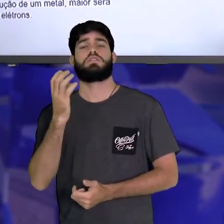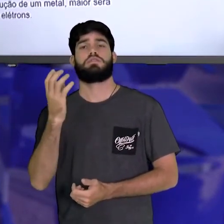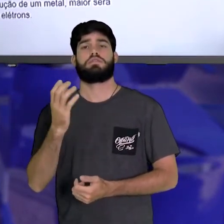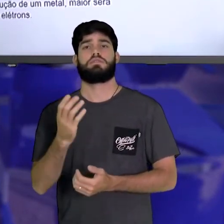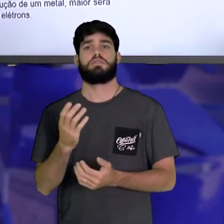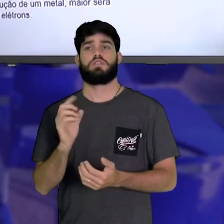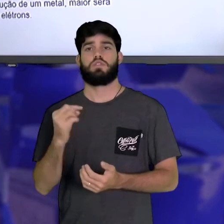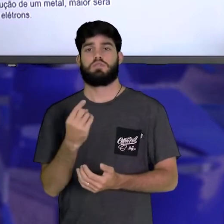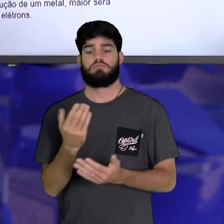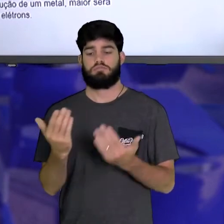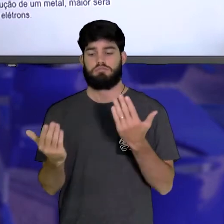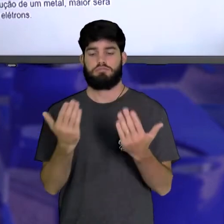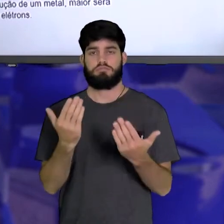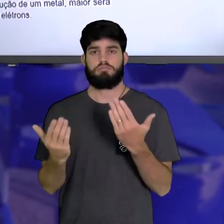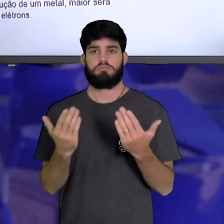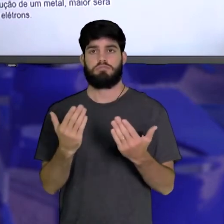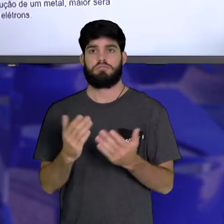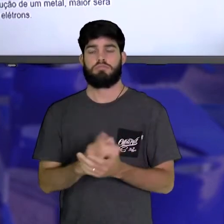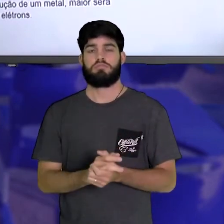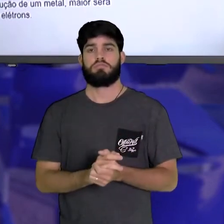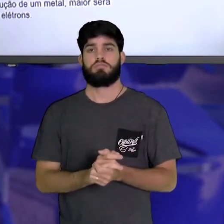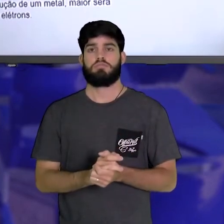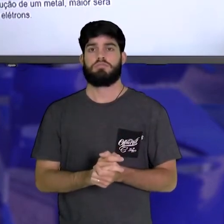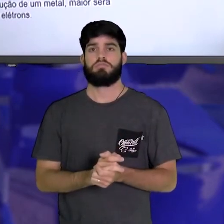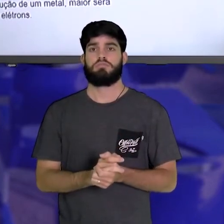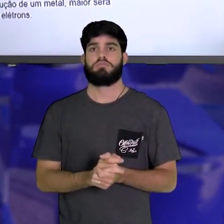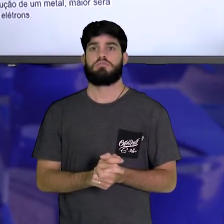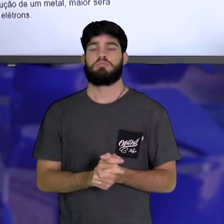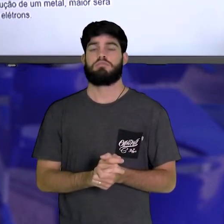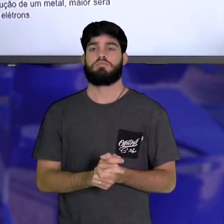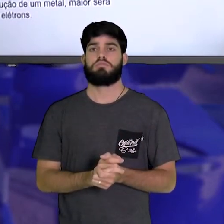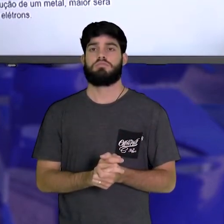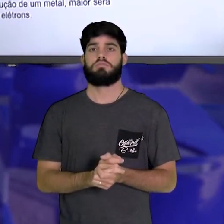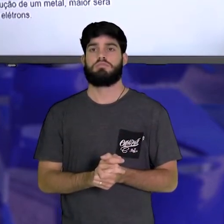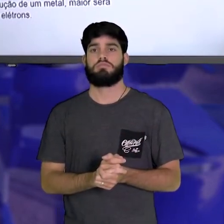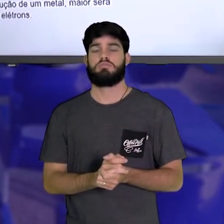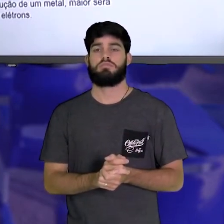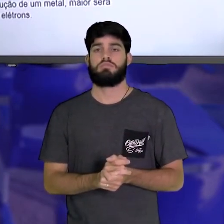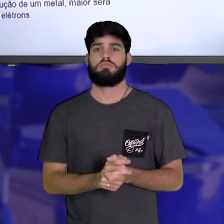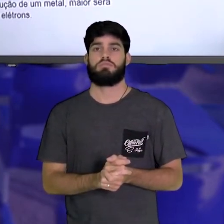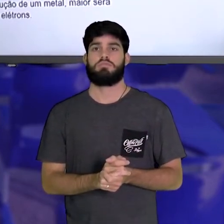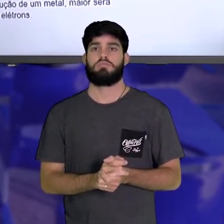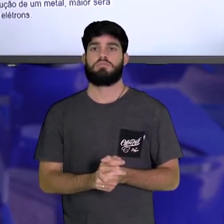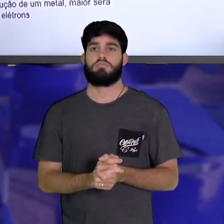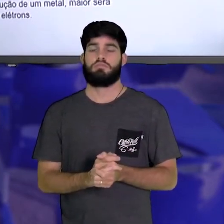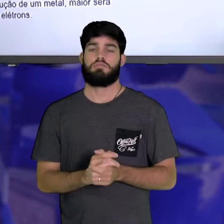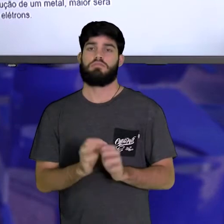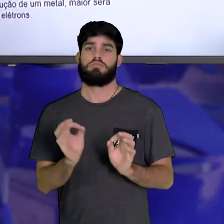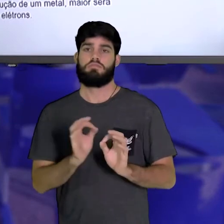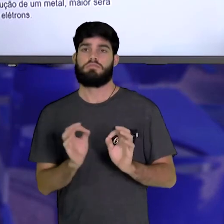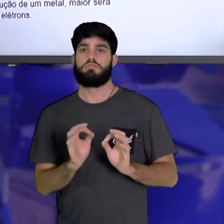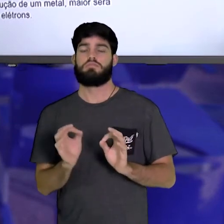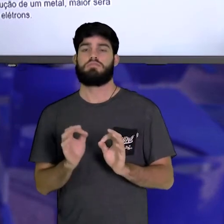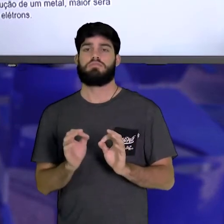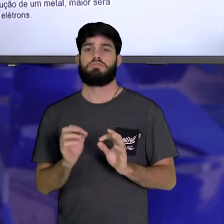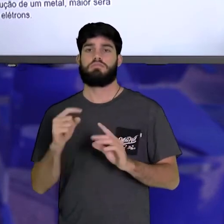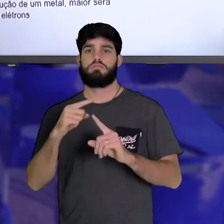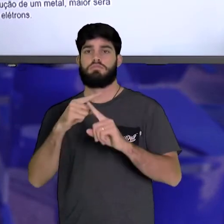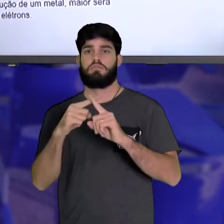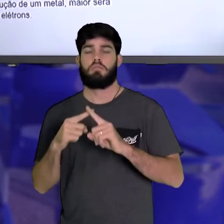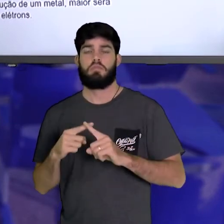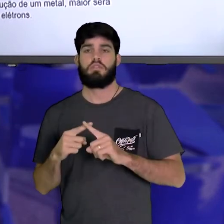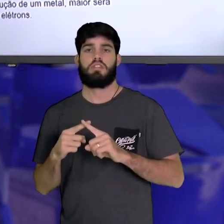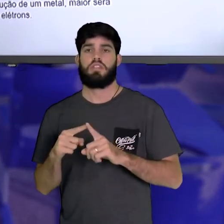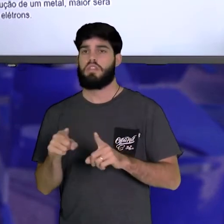muitas vezes a gente precisa balancear as equações, a voltagem não deve ser multiplicada nem